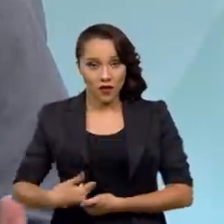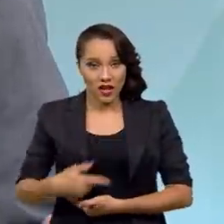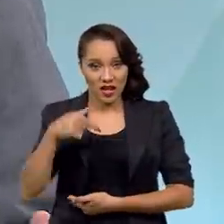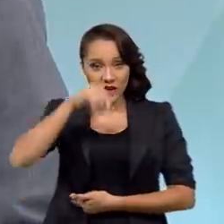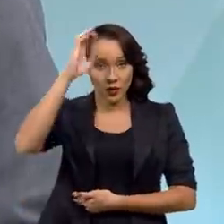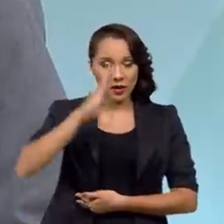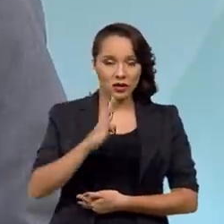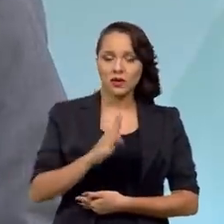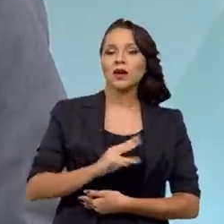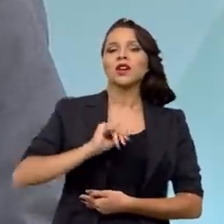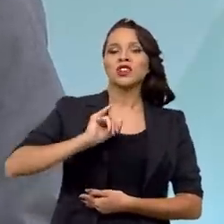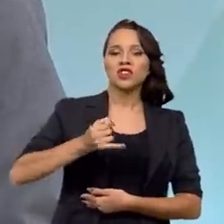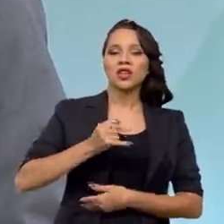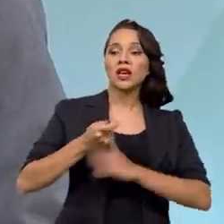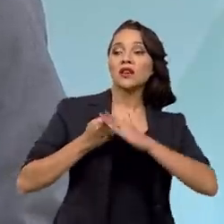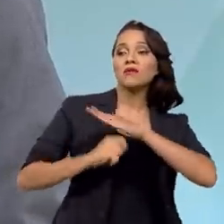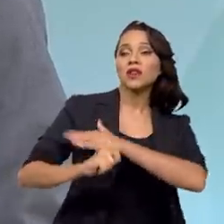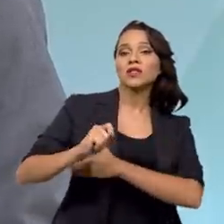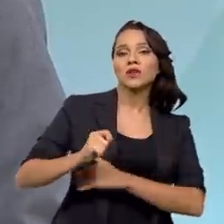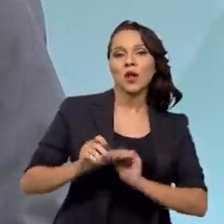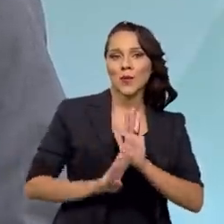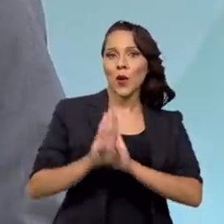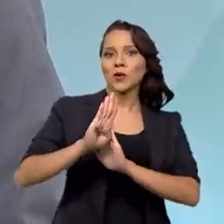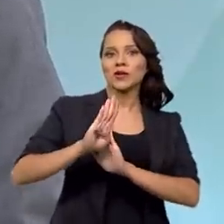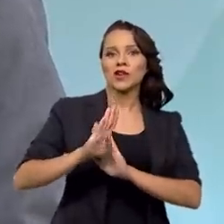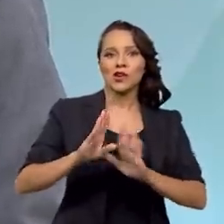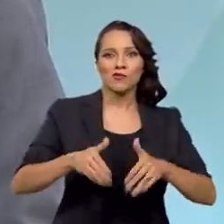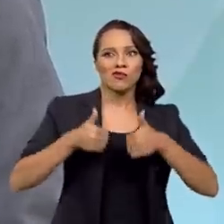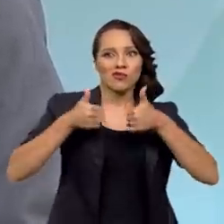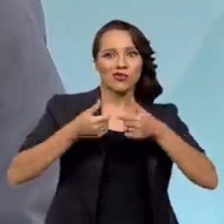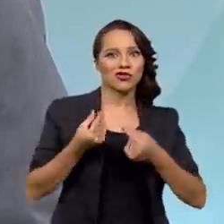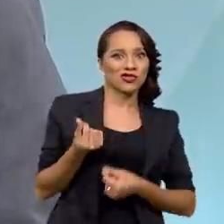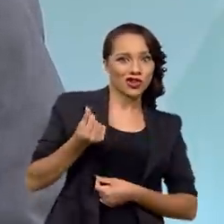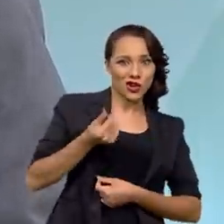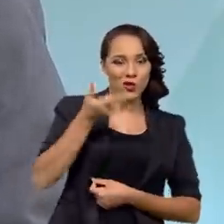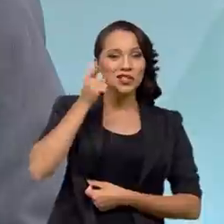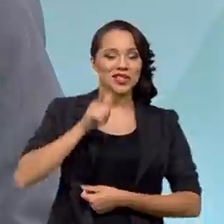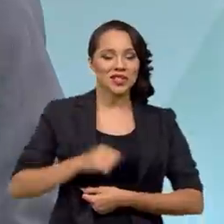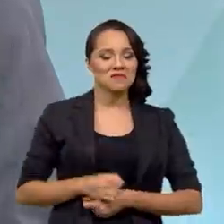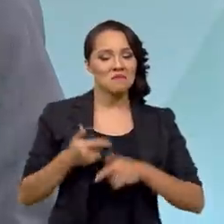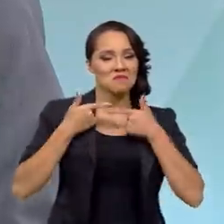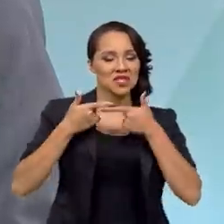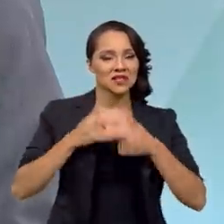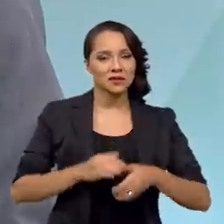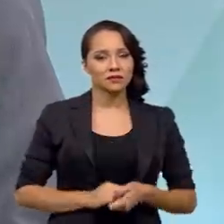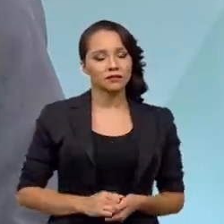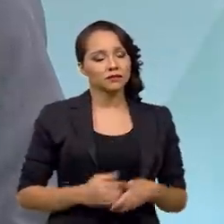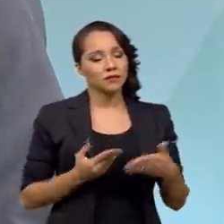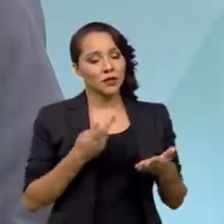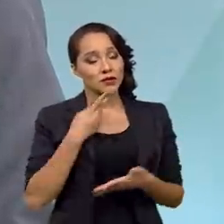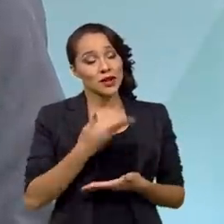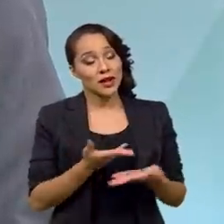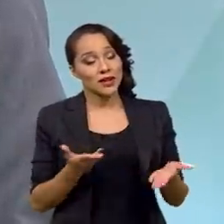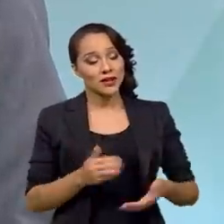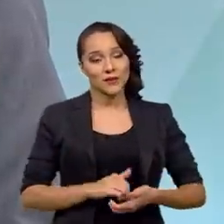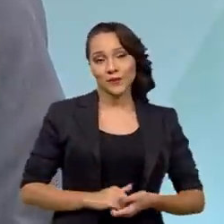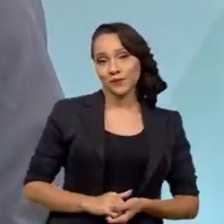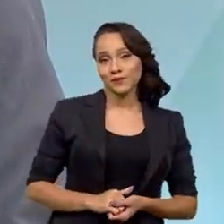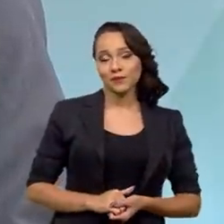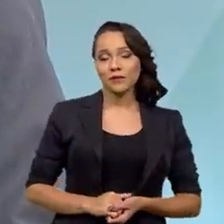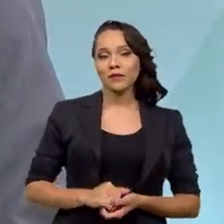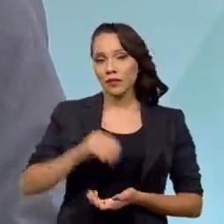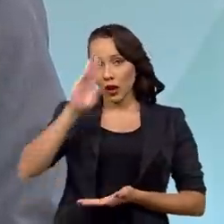em janeiro, investiu na Bolsa, ganhou dinheiro. Apostou no real, ganhou dinheiro. Então, o eu posso dizer é isso. A